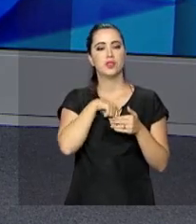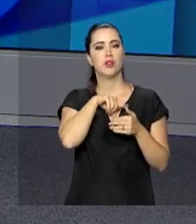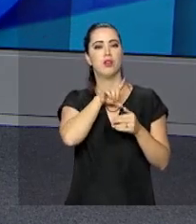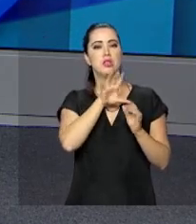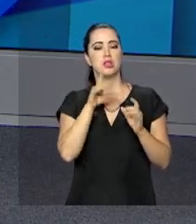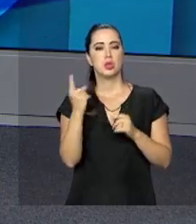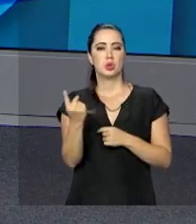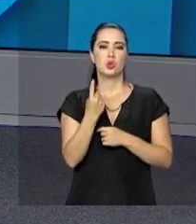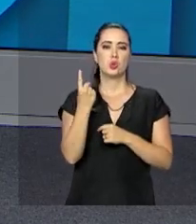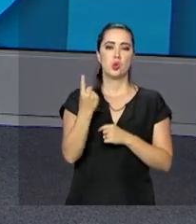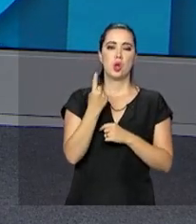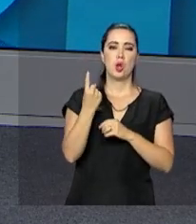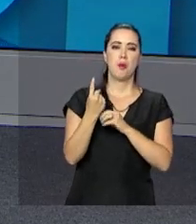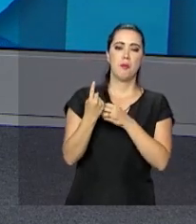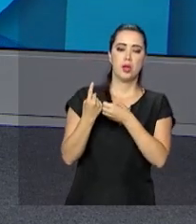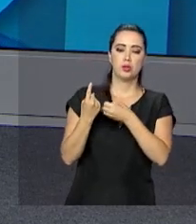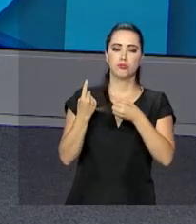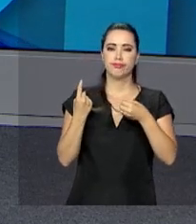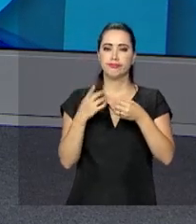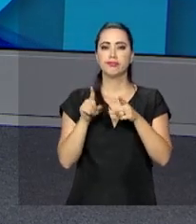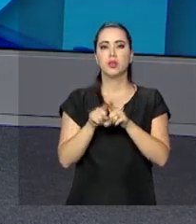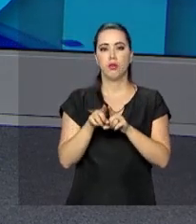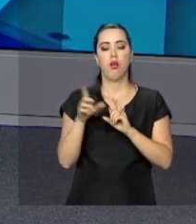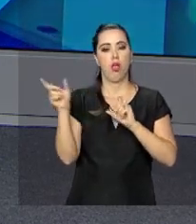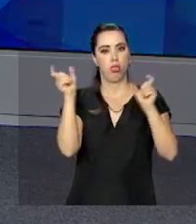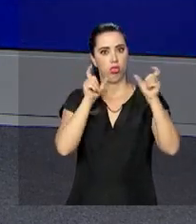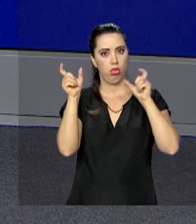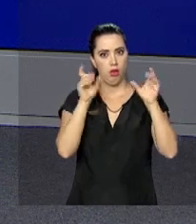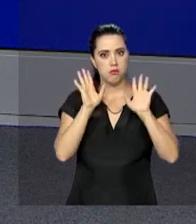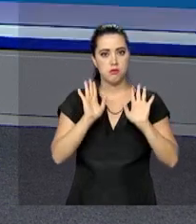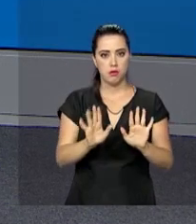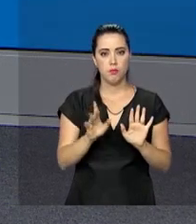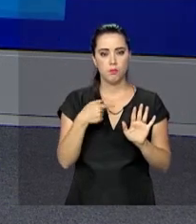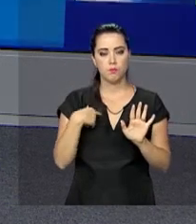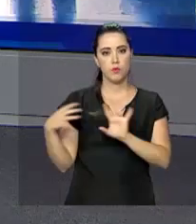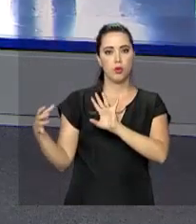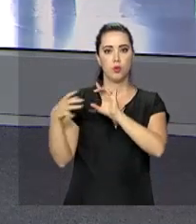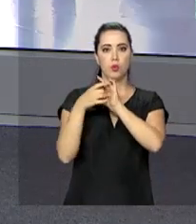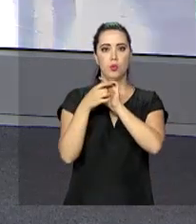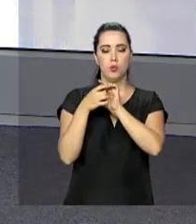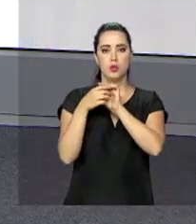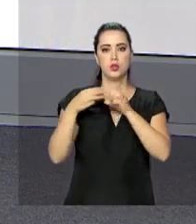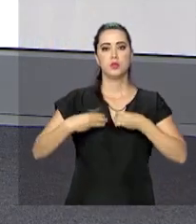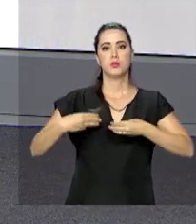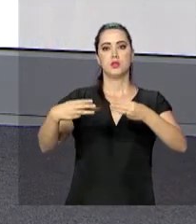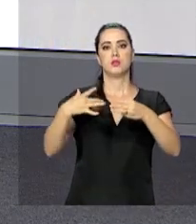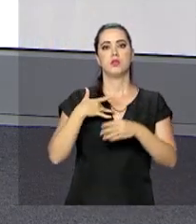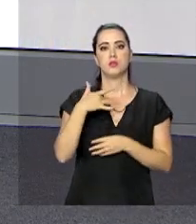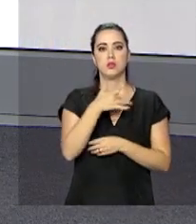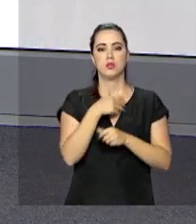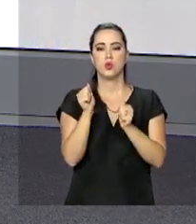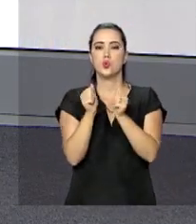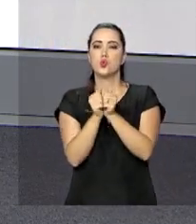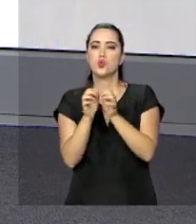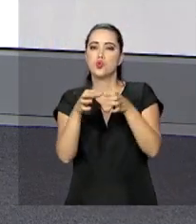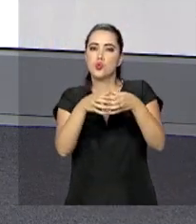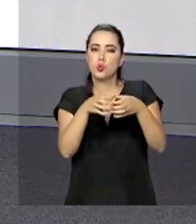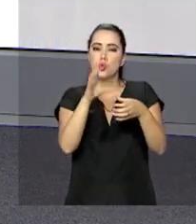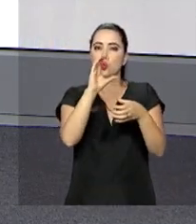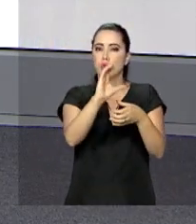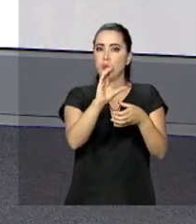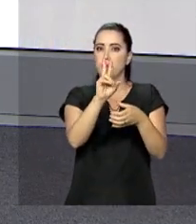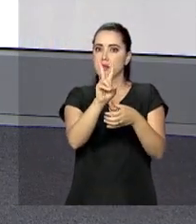são alguns dos sinais que podem acender a luz amarela. Uma parceria do Ministério da Saúde com o CVV, Centro de